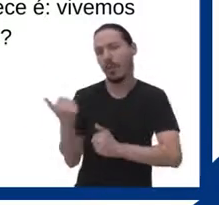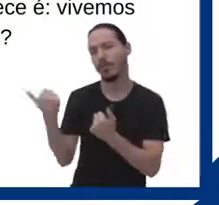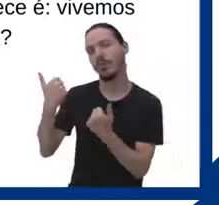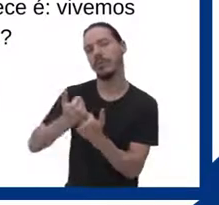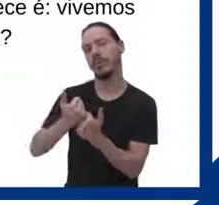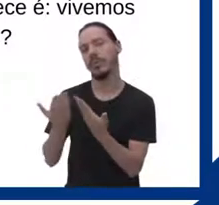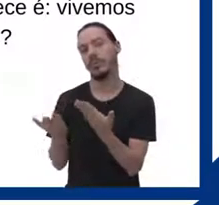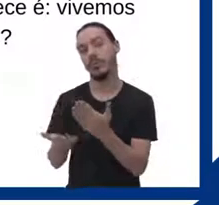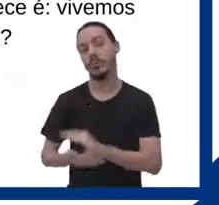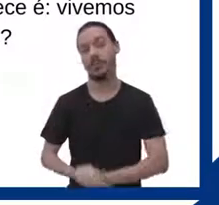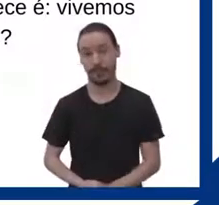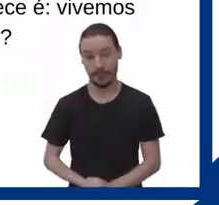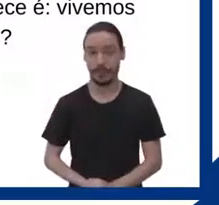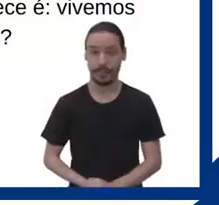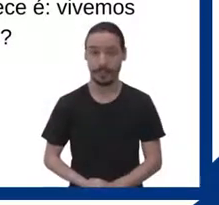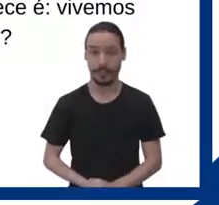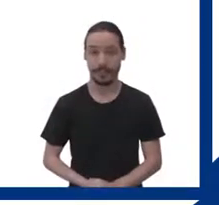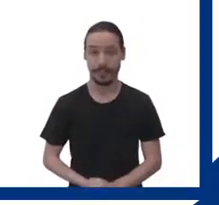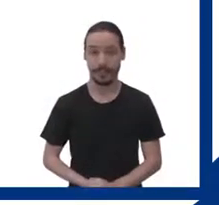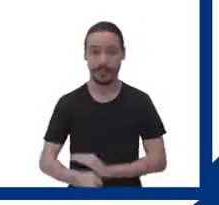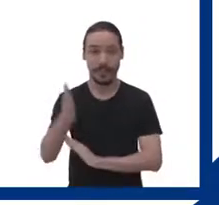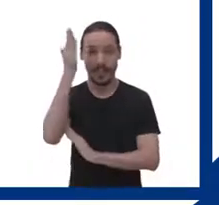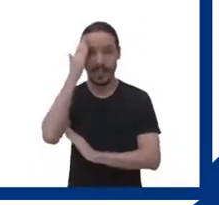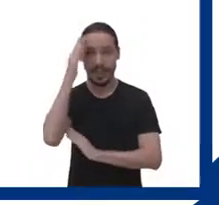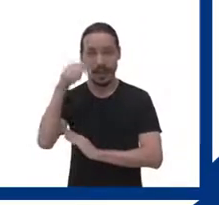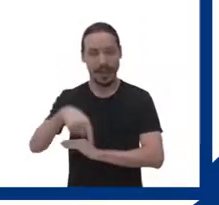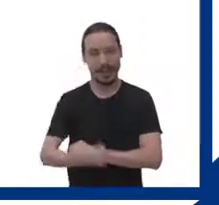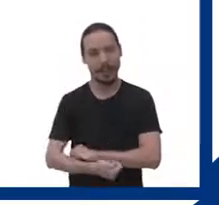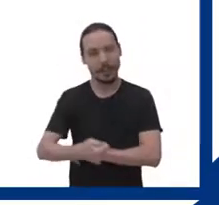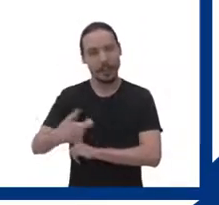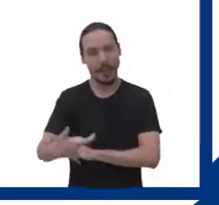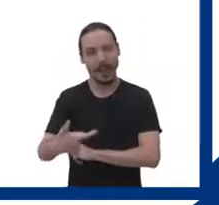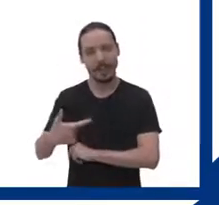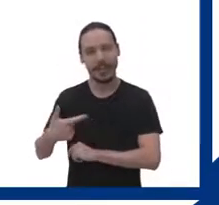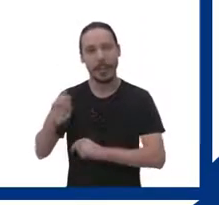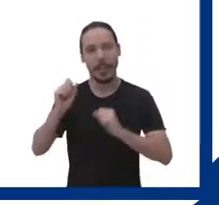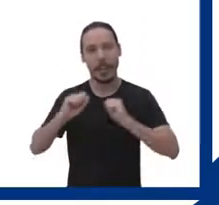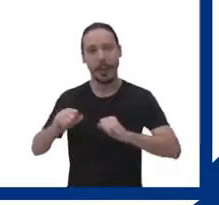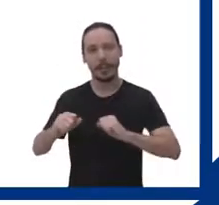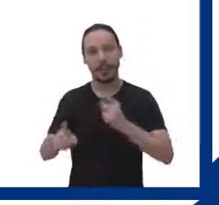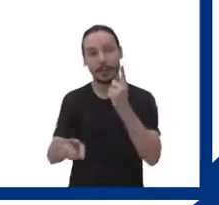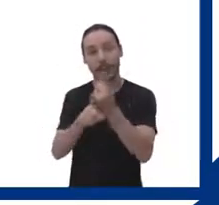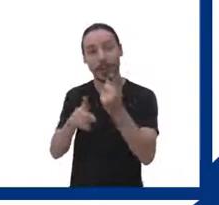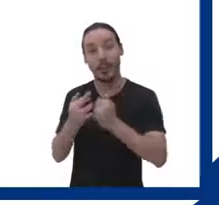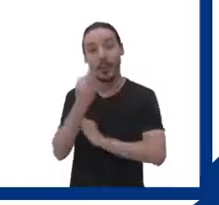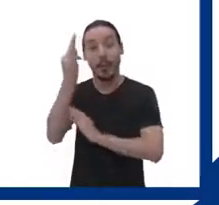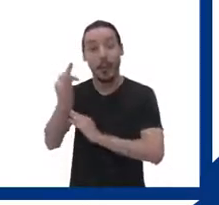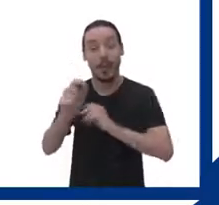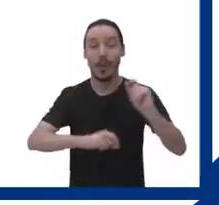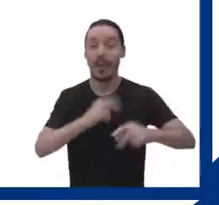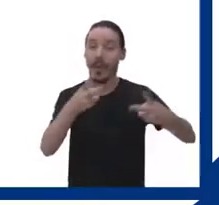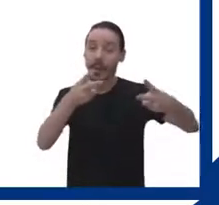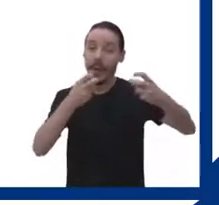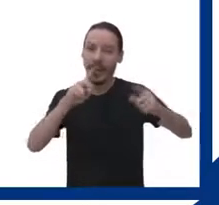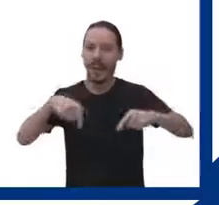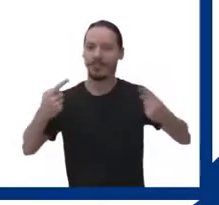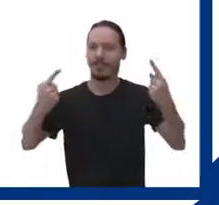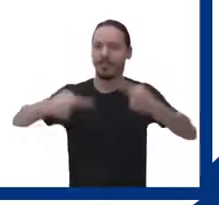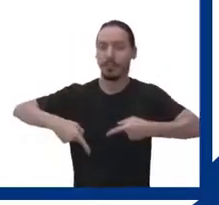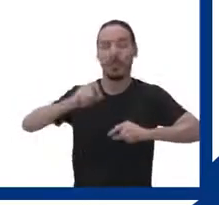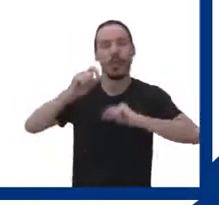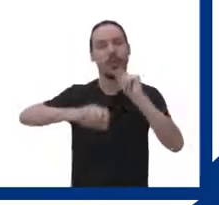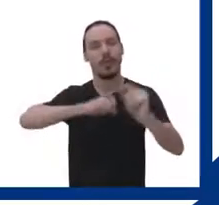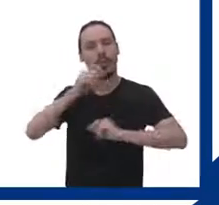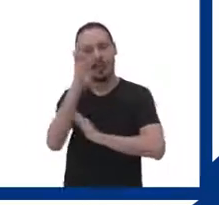inovação ou substituição? Diante dessa quase profecia, o que percebemos é um